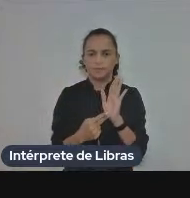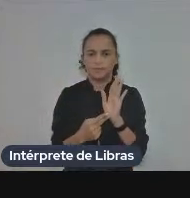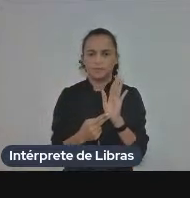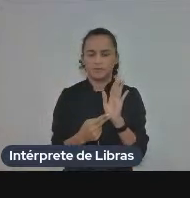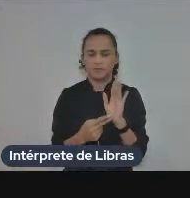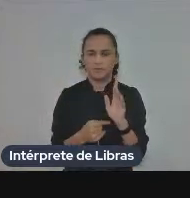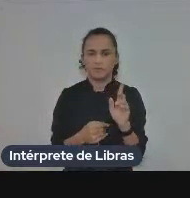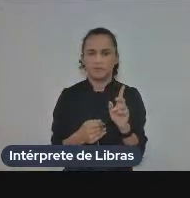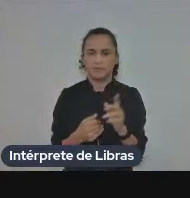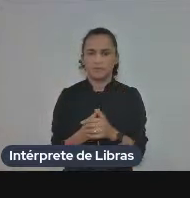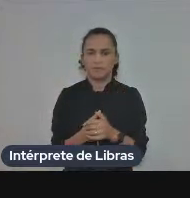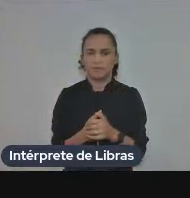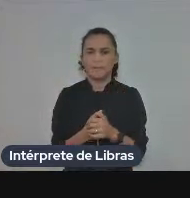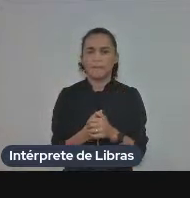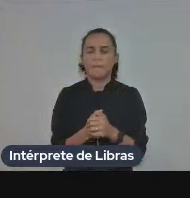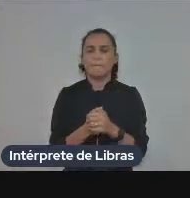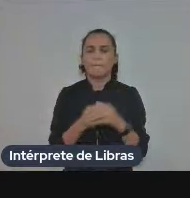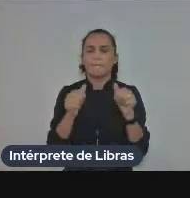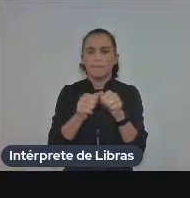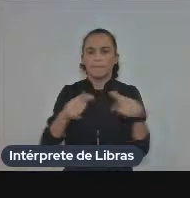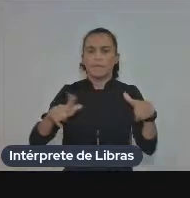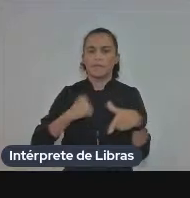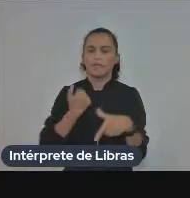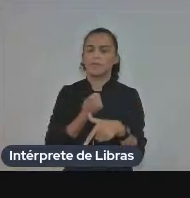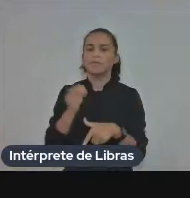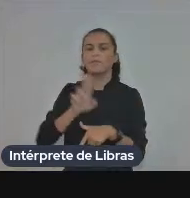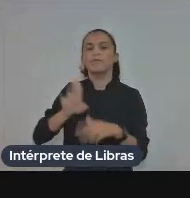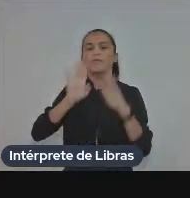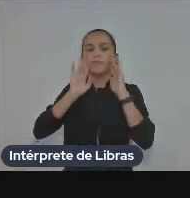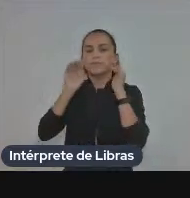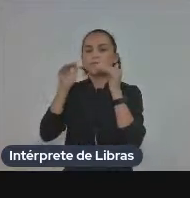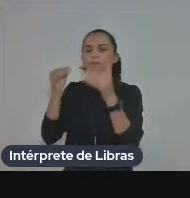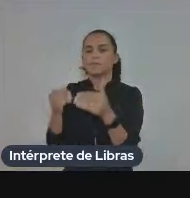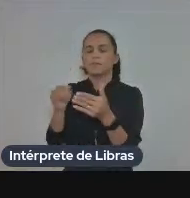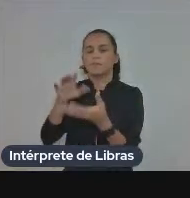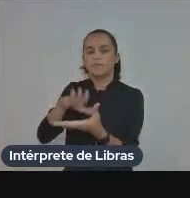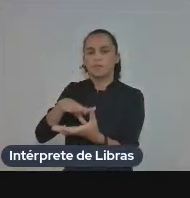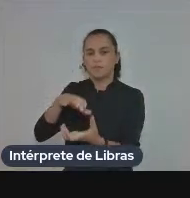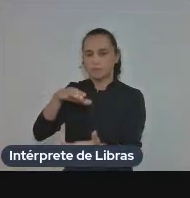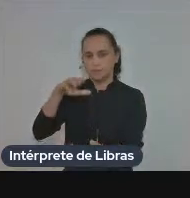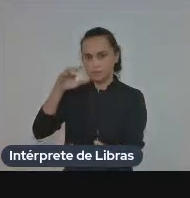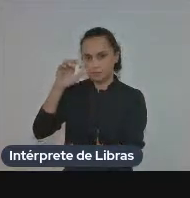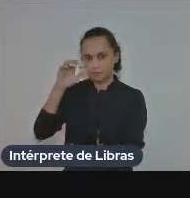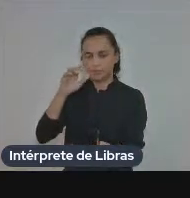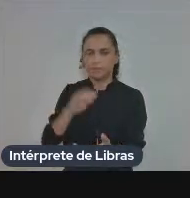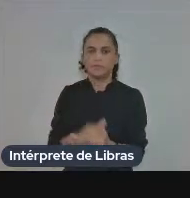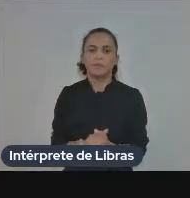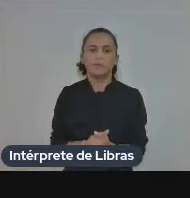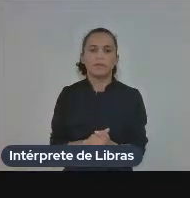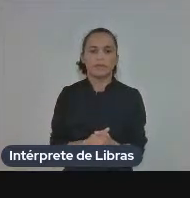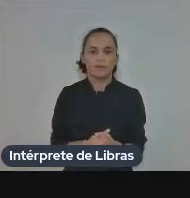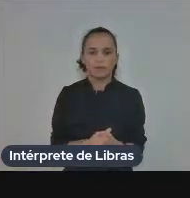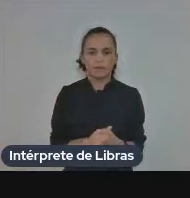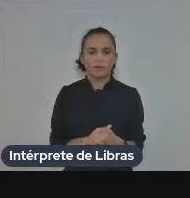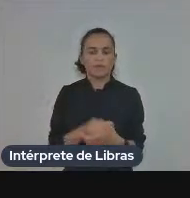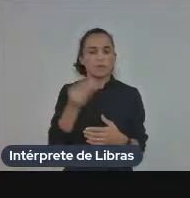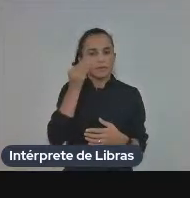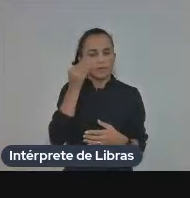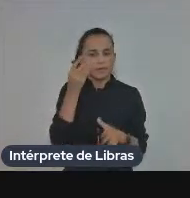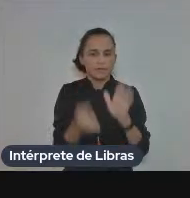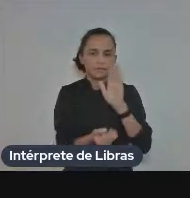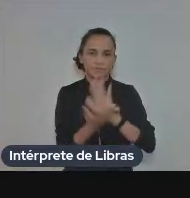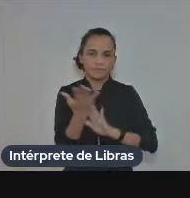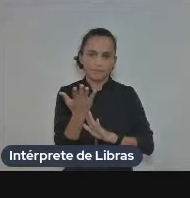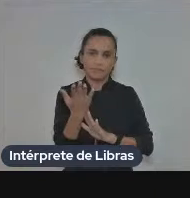a abordagem que utilizamos, que foi a abordagem direcionada por corpos para a produção de glossários